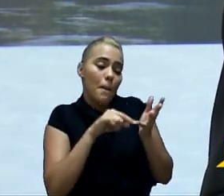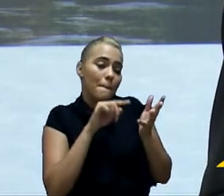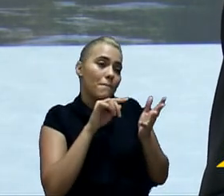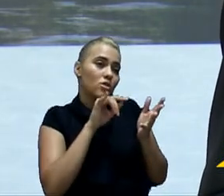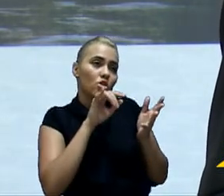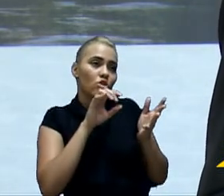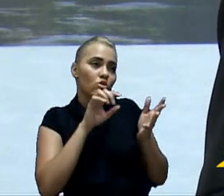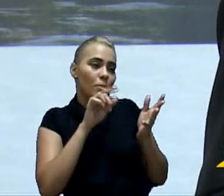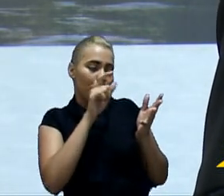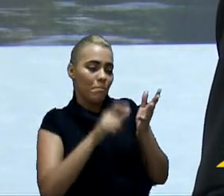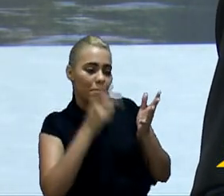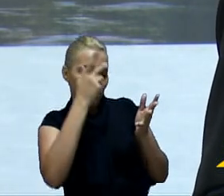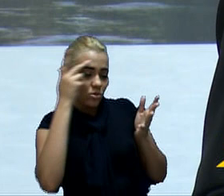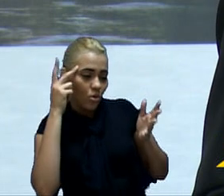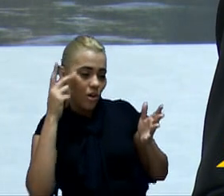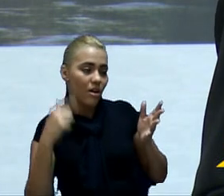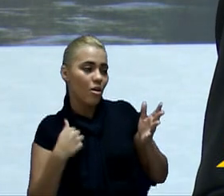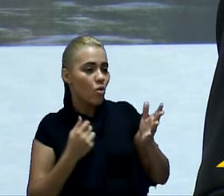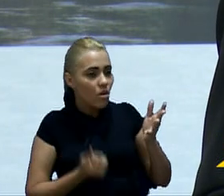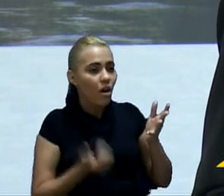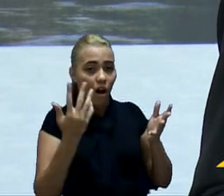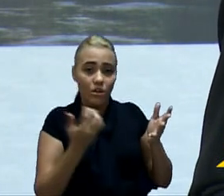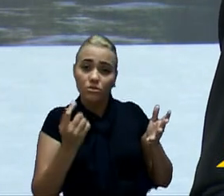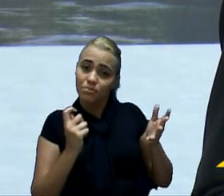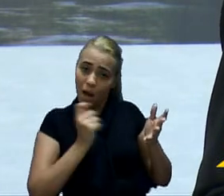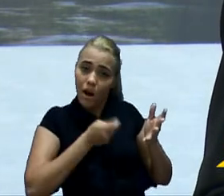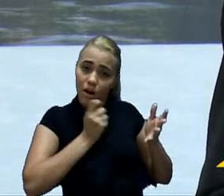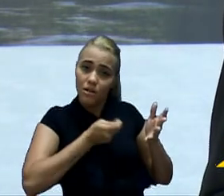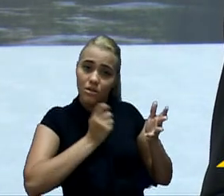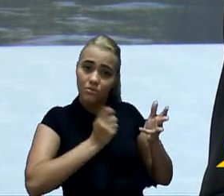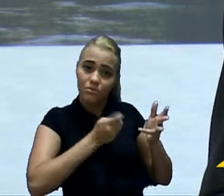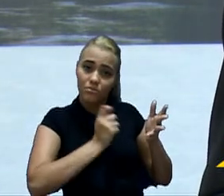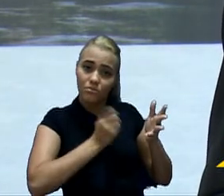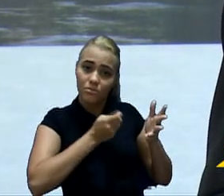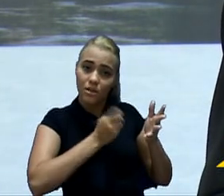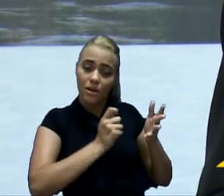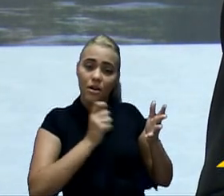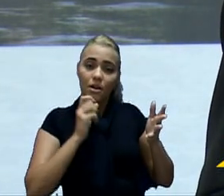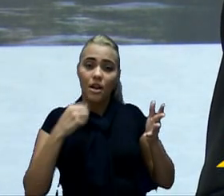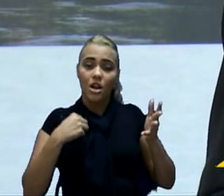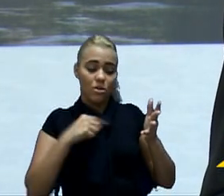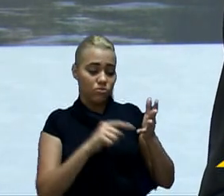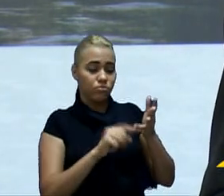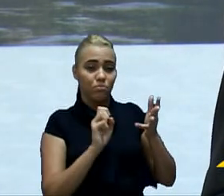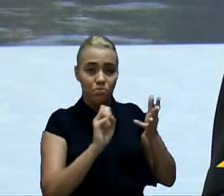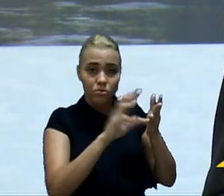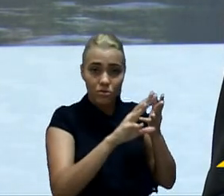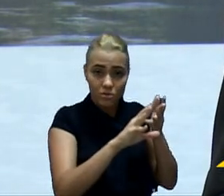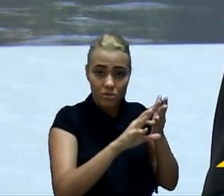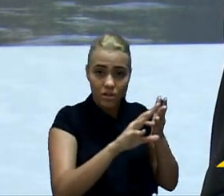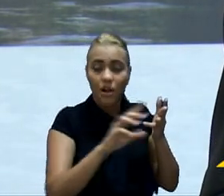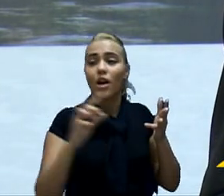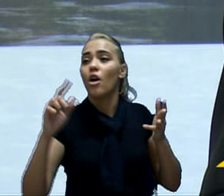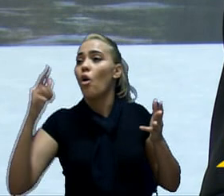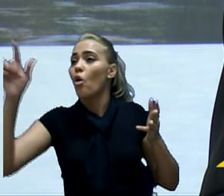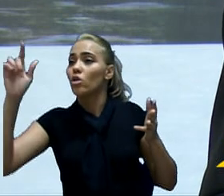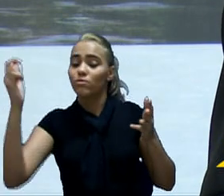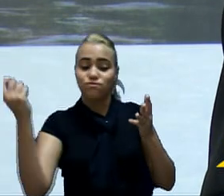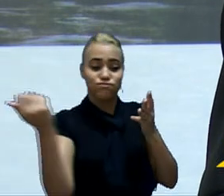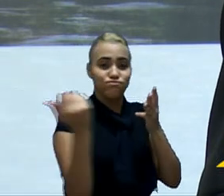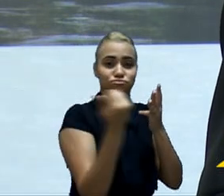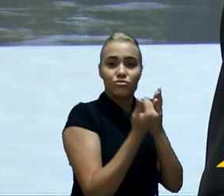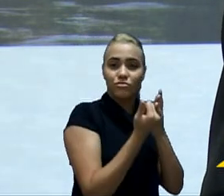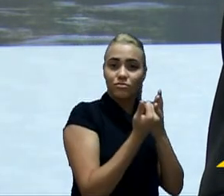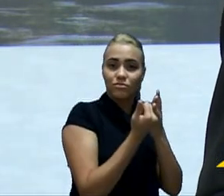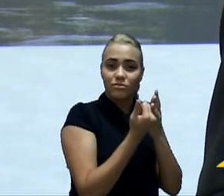acontecendo, entrou José, ou melhor, saiu José, entrou a Maria, naturalmente que você não vai gerar